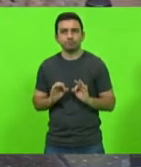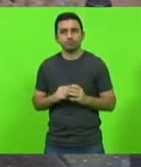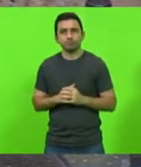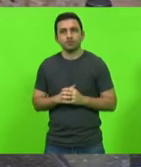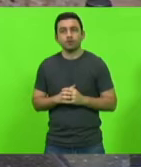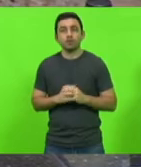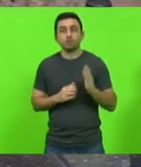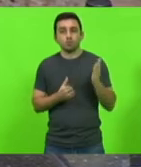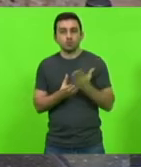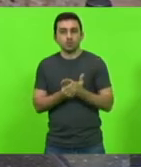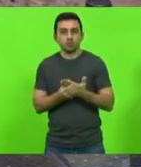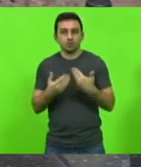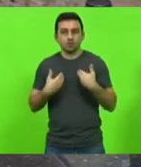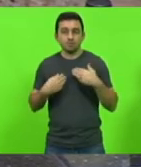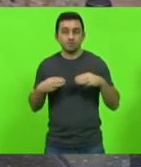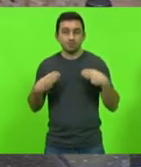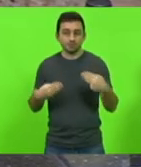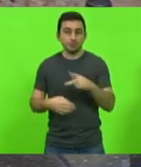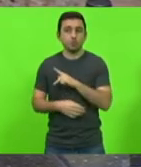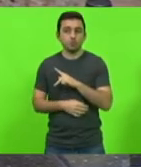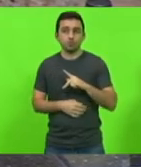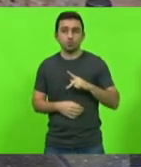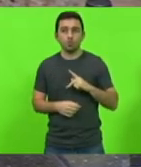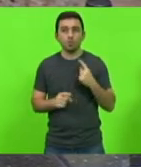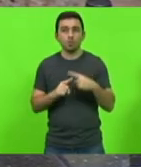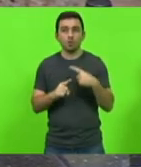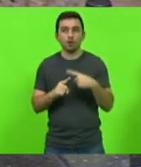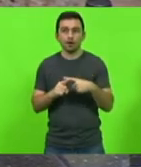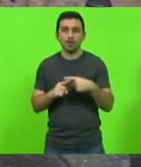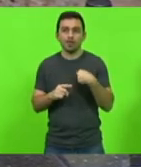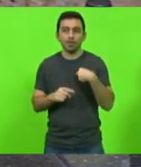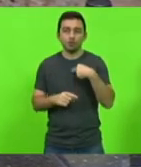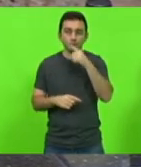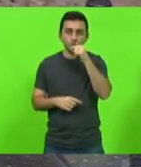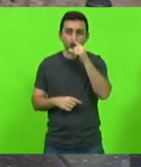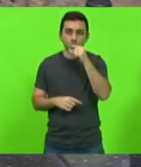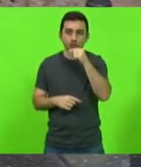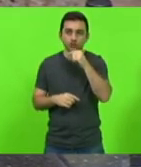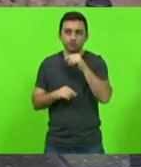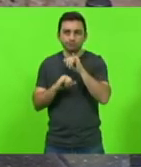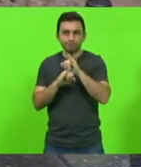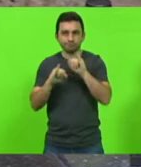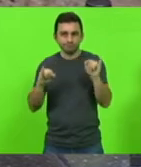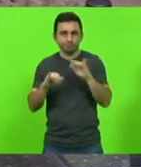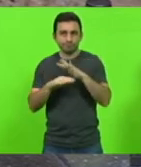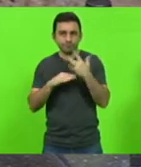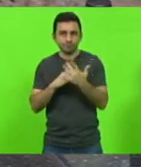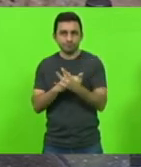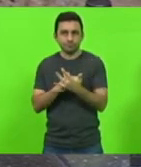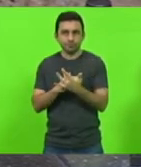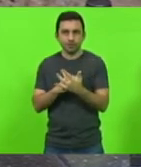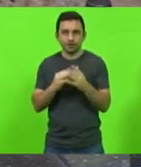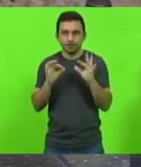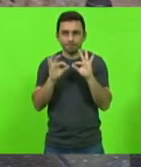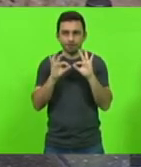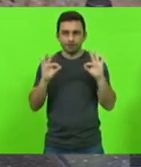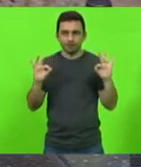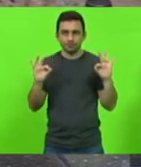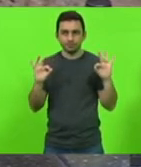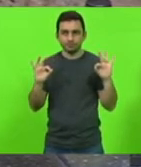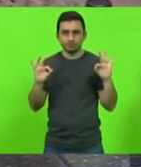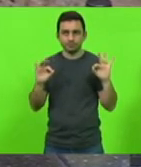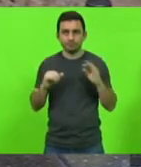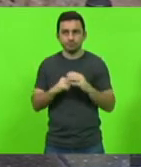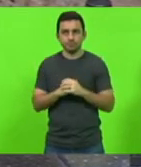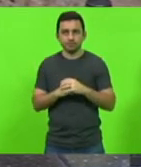processado pelo ministério público porque eu fiz um tweet um tweet uma frasezinha de